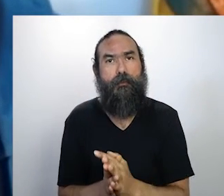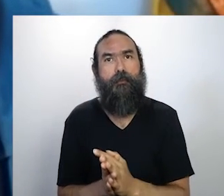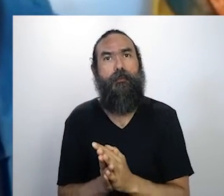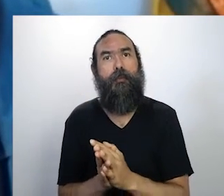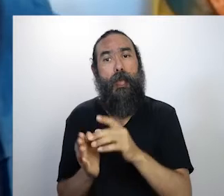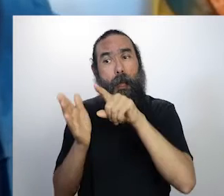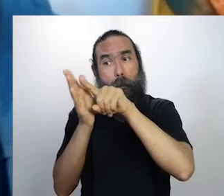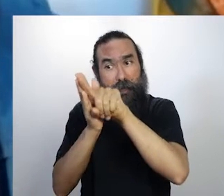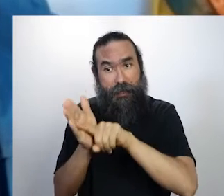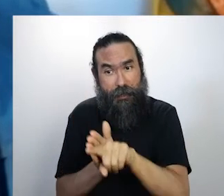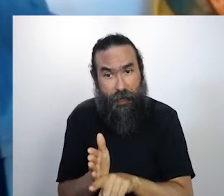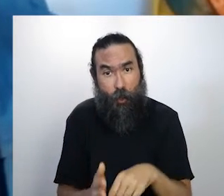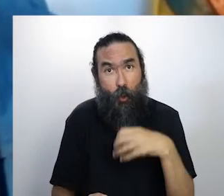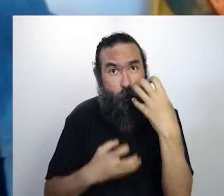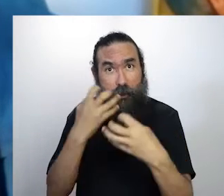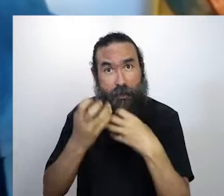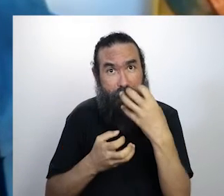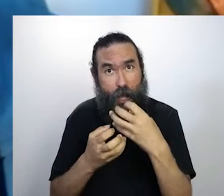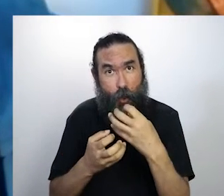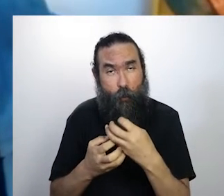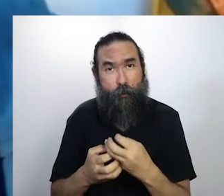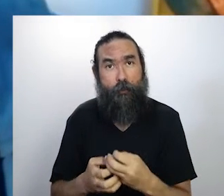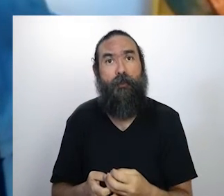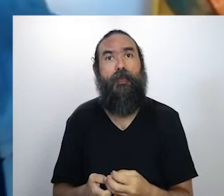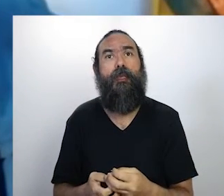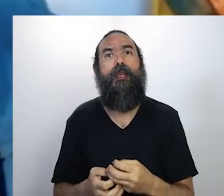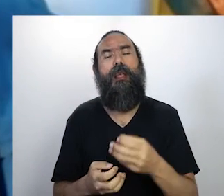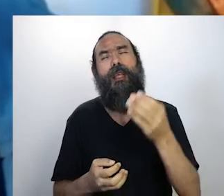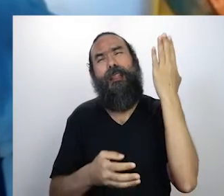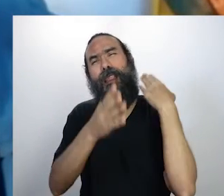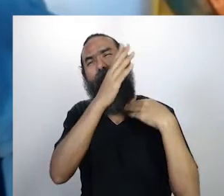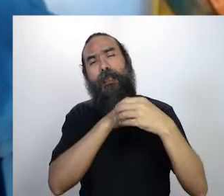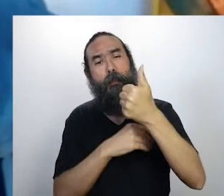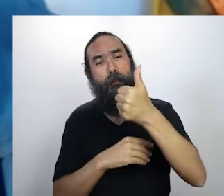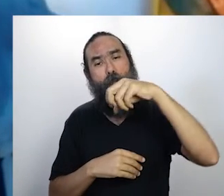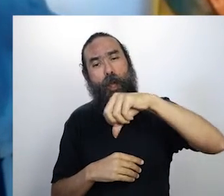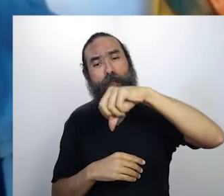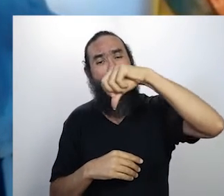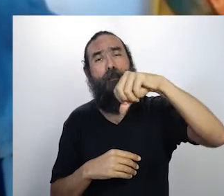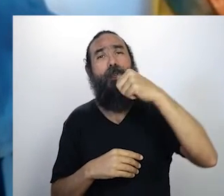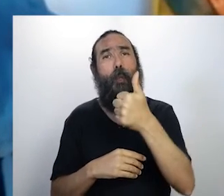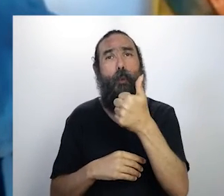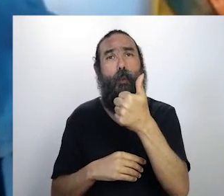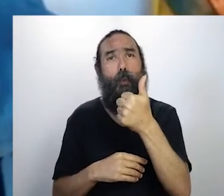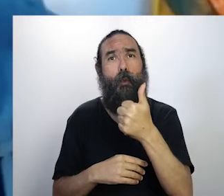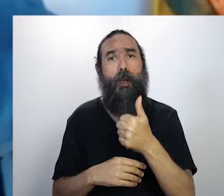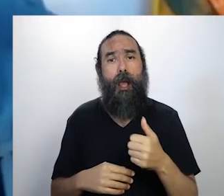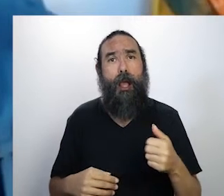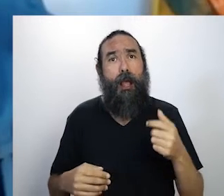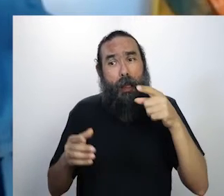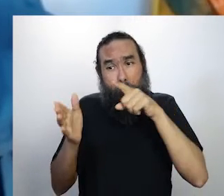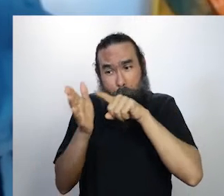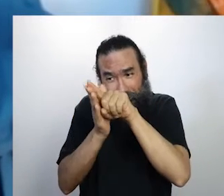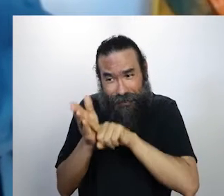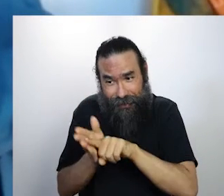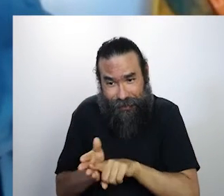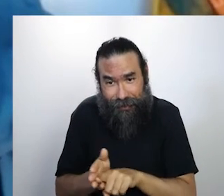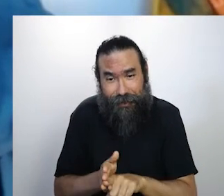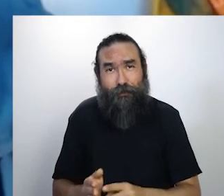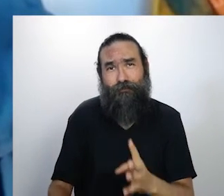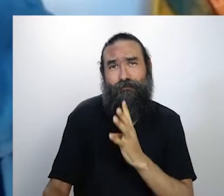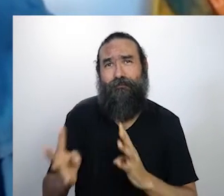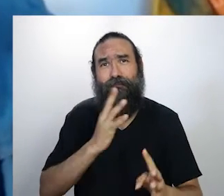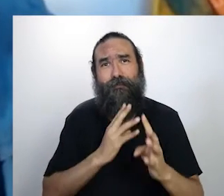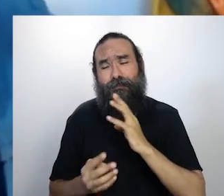Pesquisadora e contrabaixista, desde 1991, reúne um dos mais significativos acervos de tradições